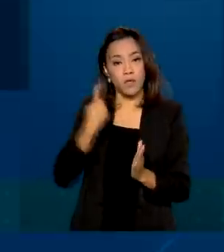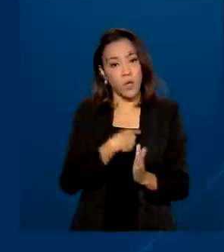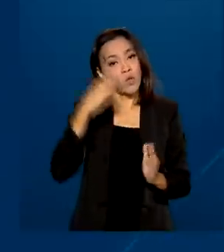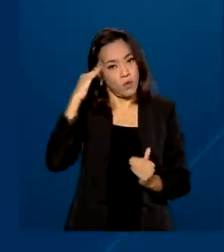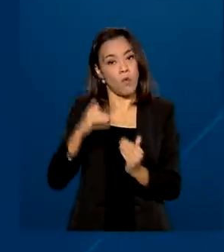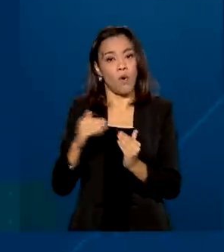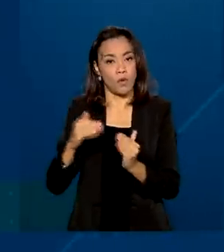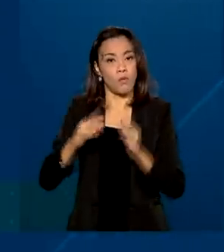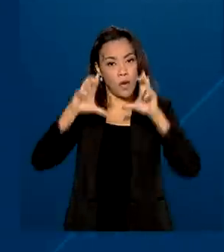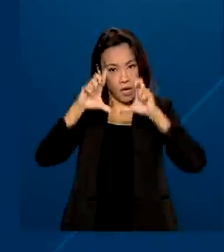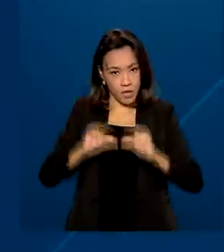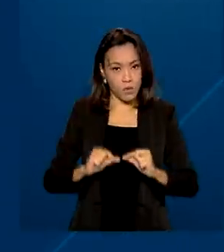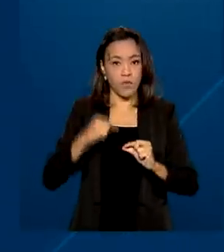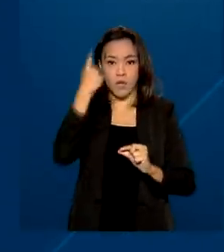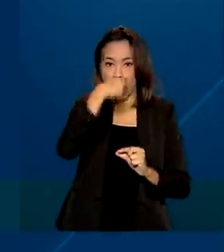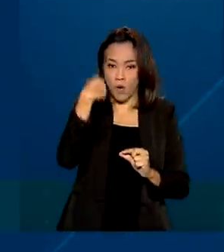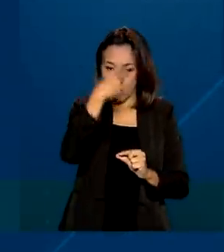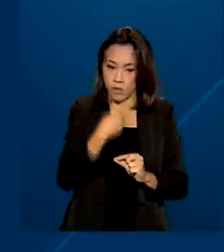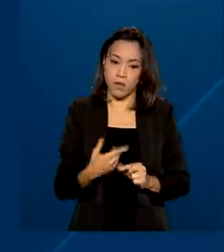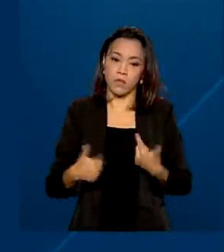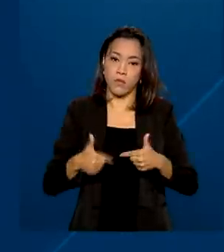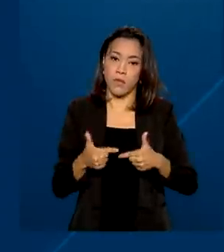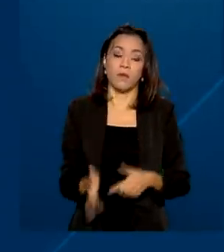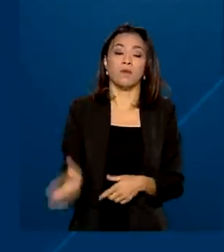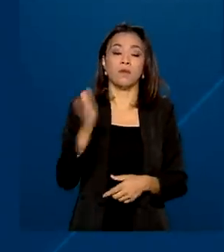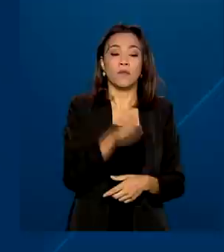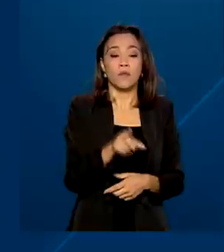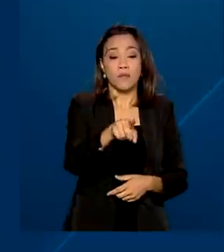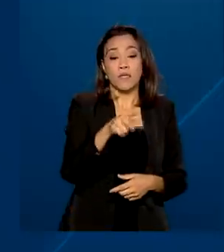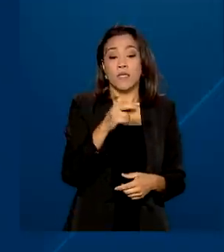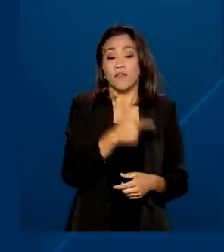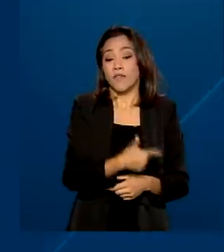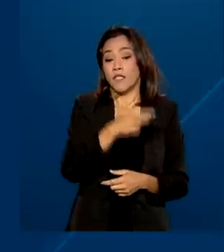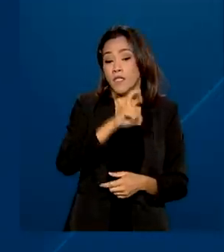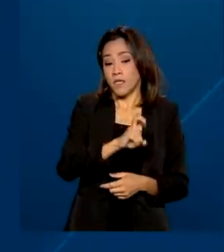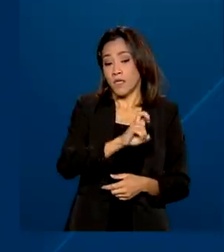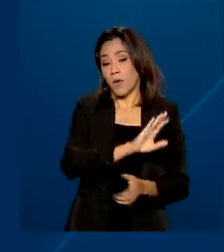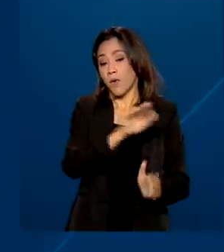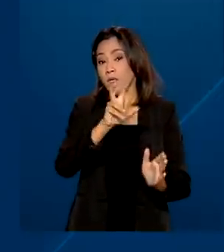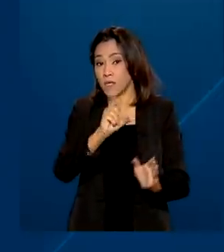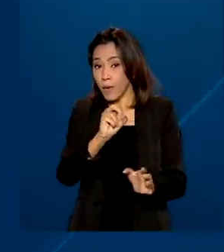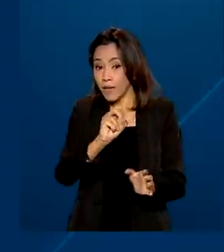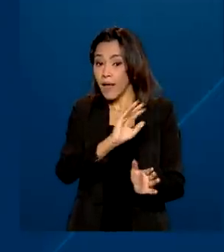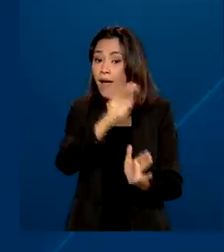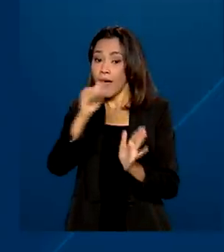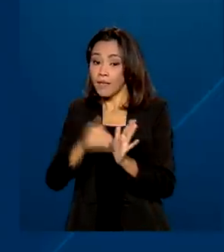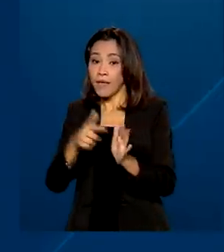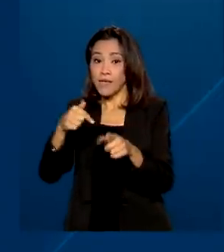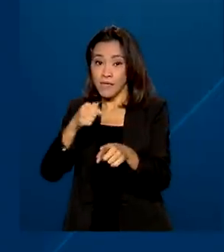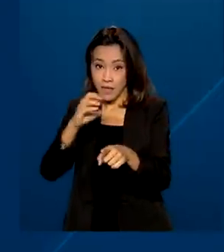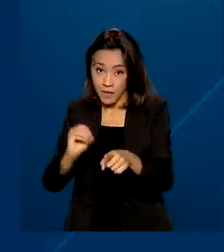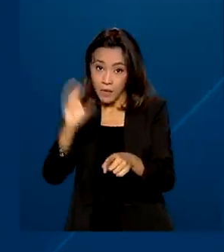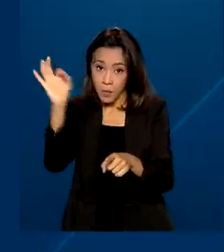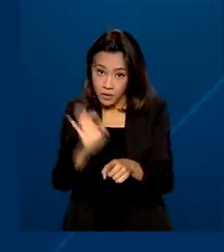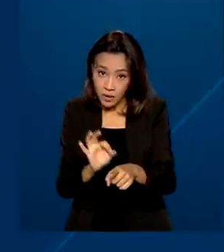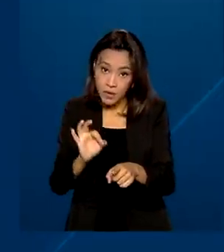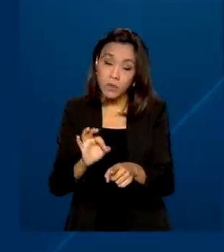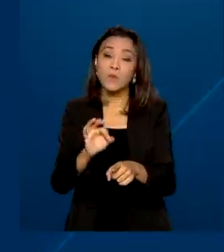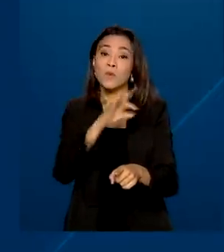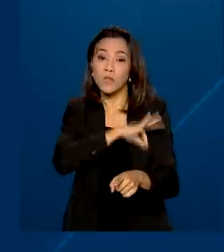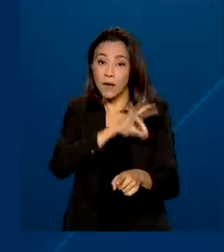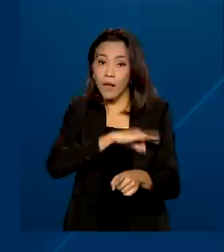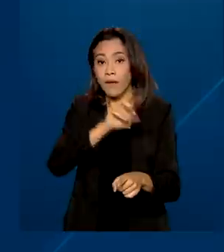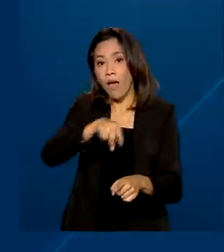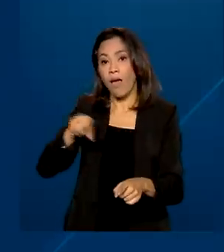A complementação de 25, 50 ou 70% do salário do trabalhador é paga pelo governo federal. Os